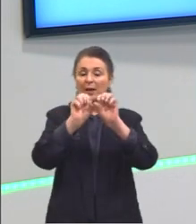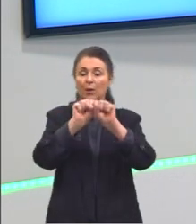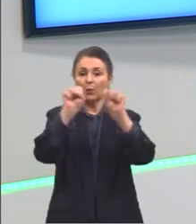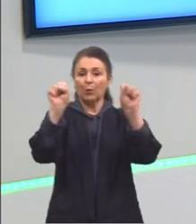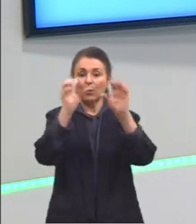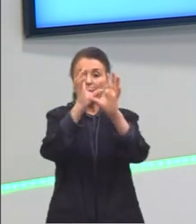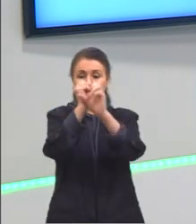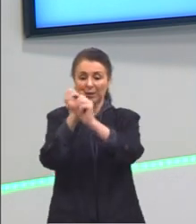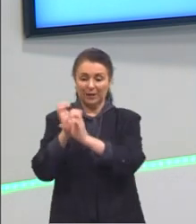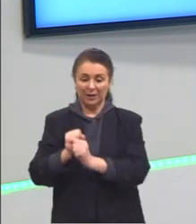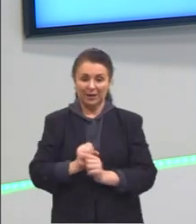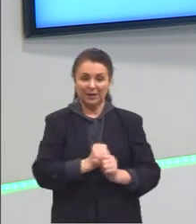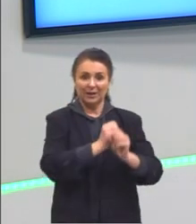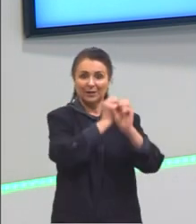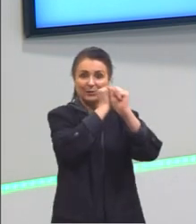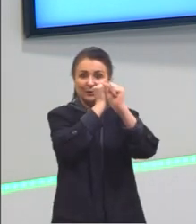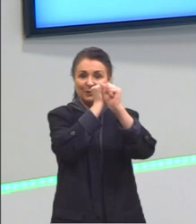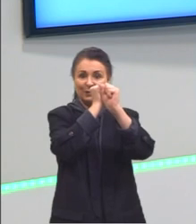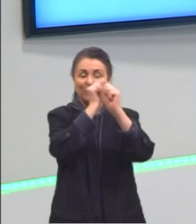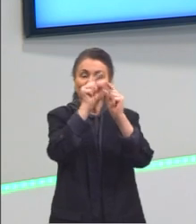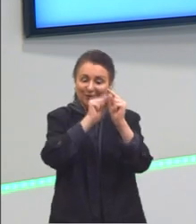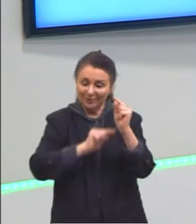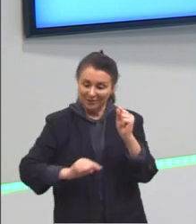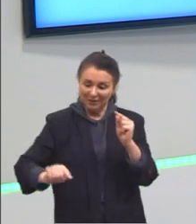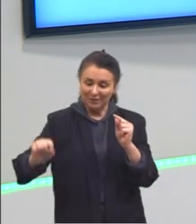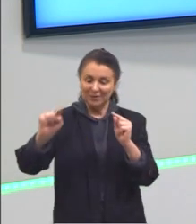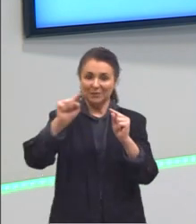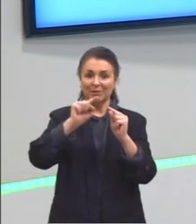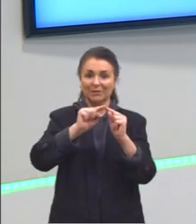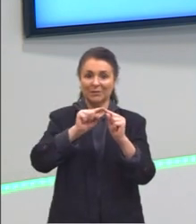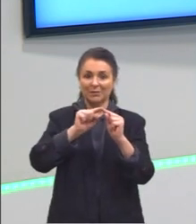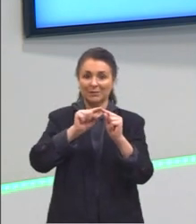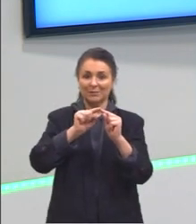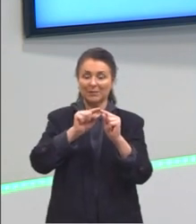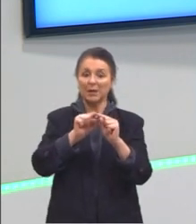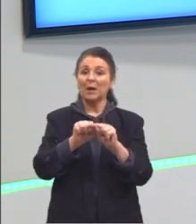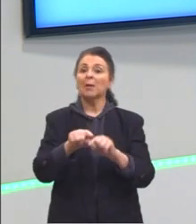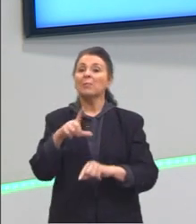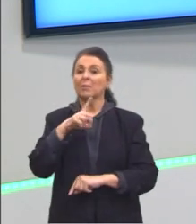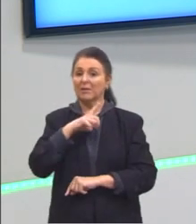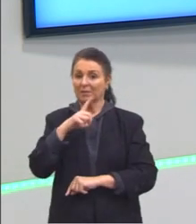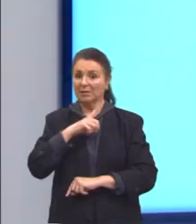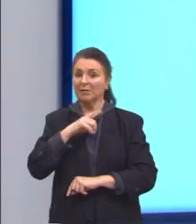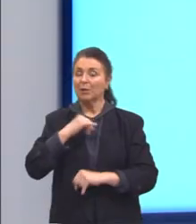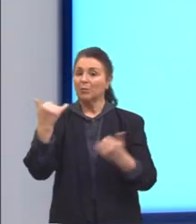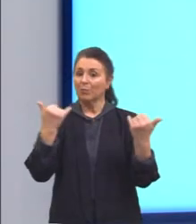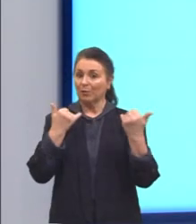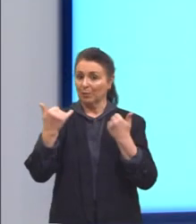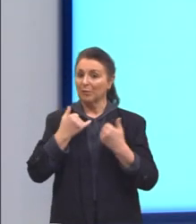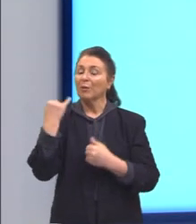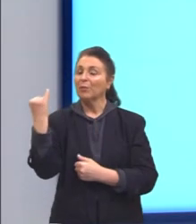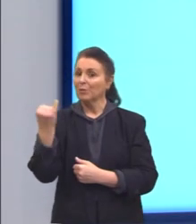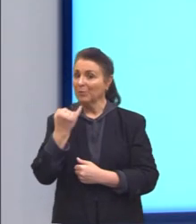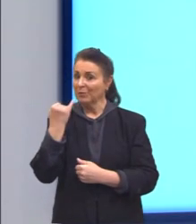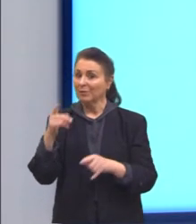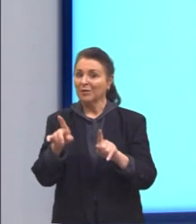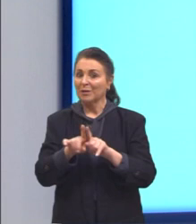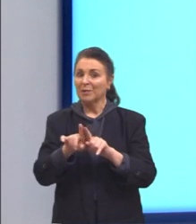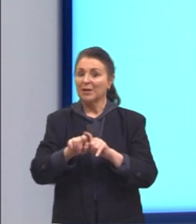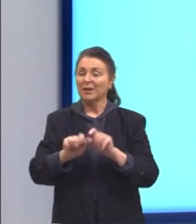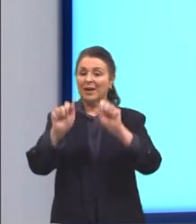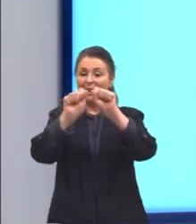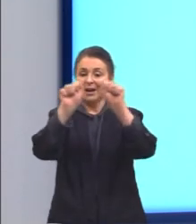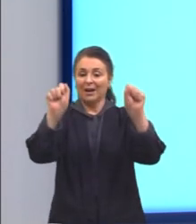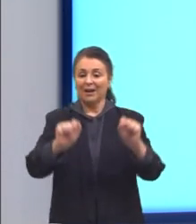comprimento da nossa circunferência. Mas, nós ainda temos uma informação muito importante que é a área.